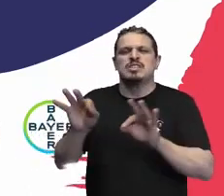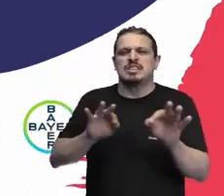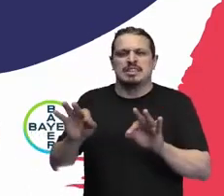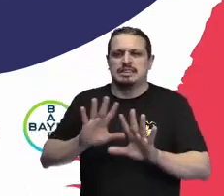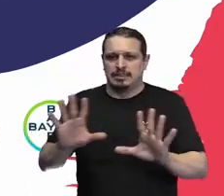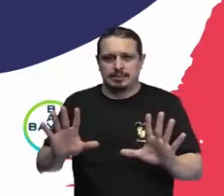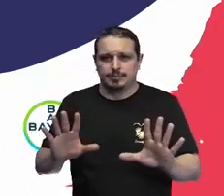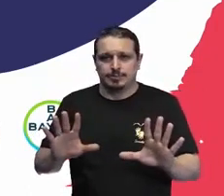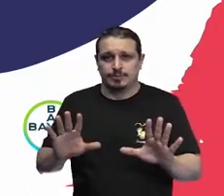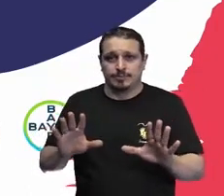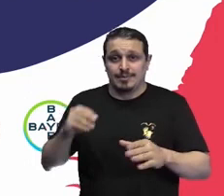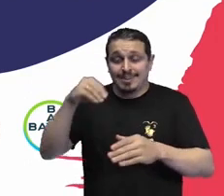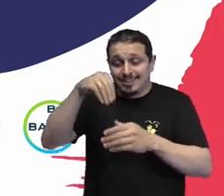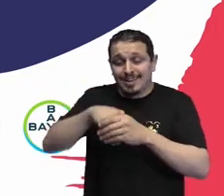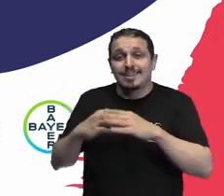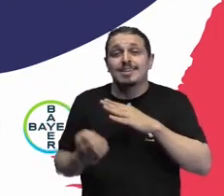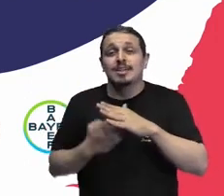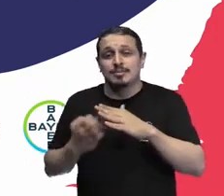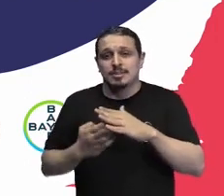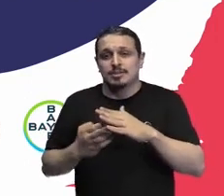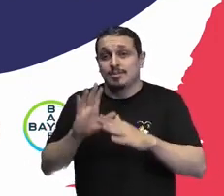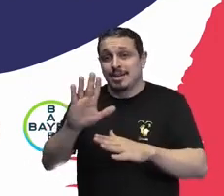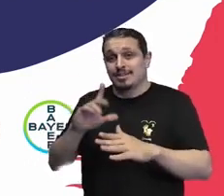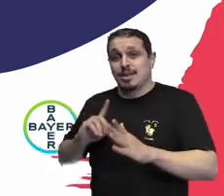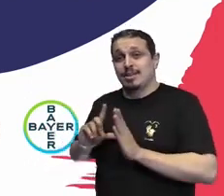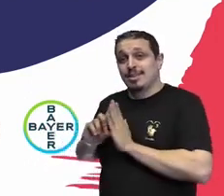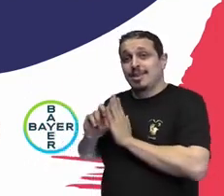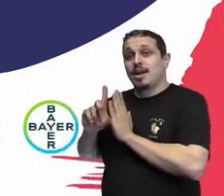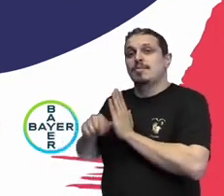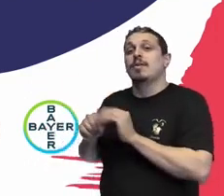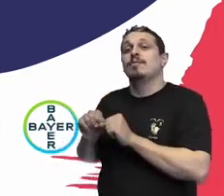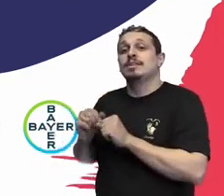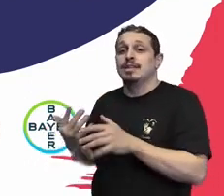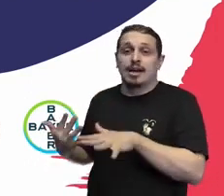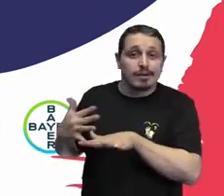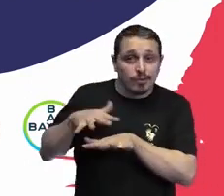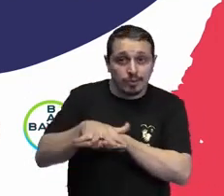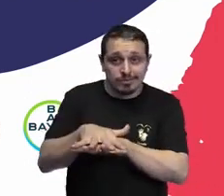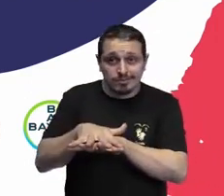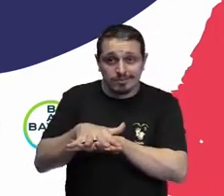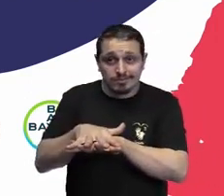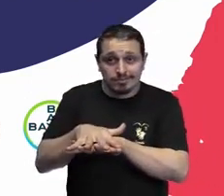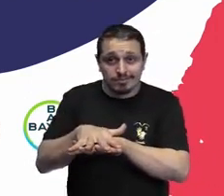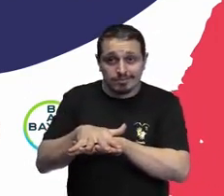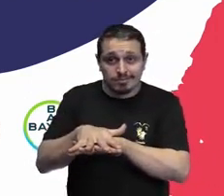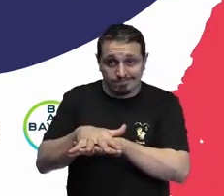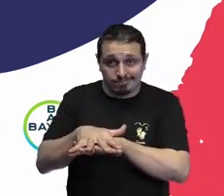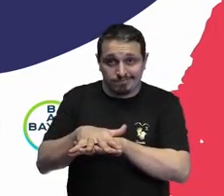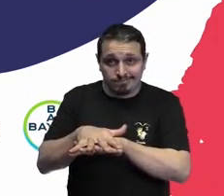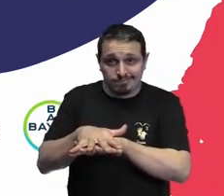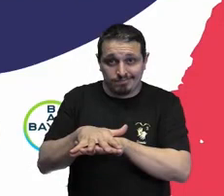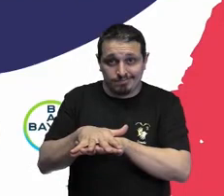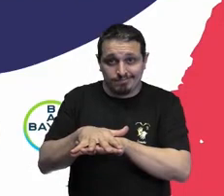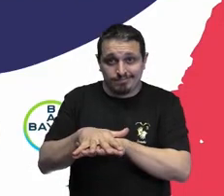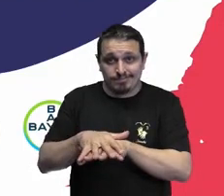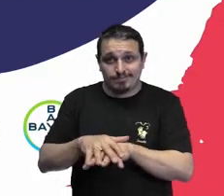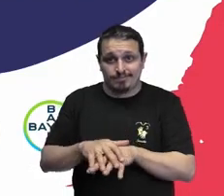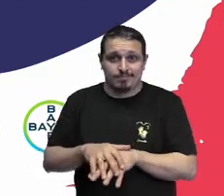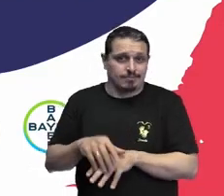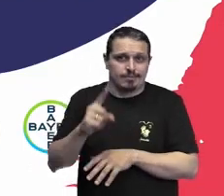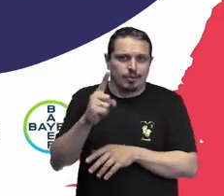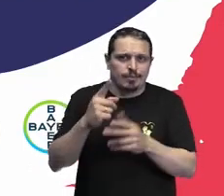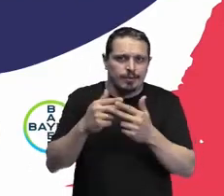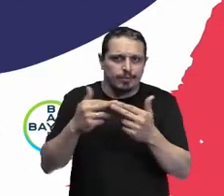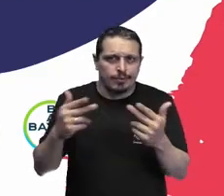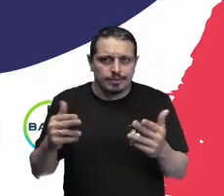lidar com a diversidade, para que seja inclusiva e um aspecto de retroalimentação,